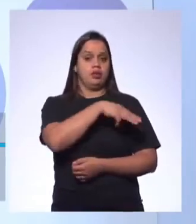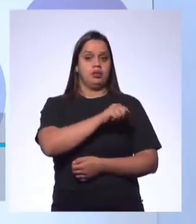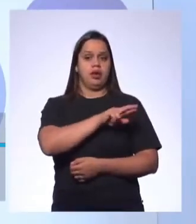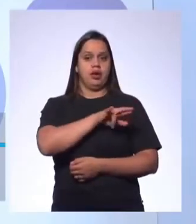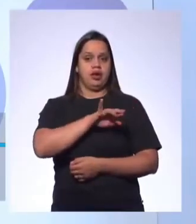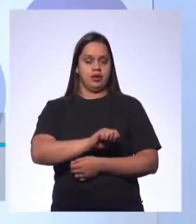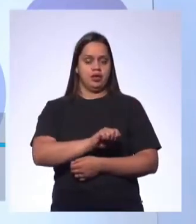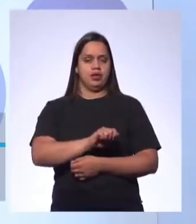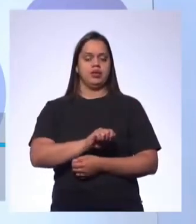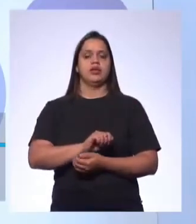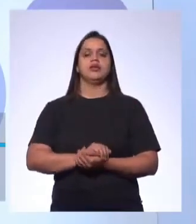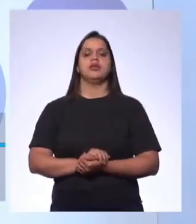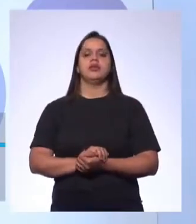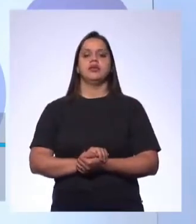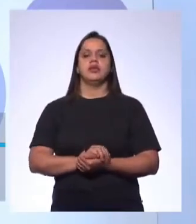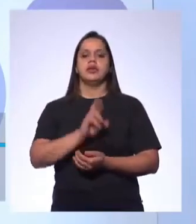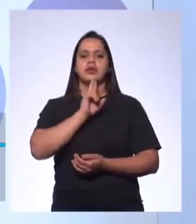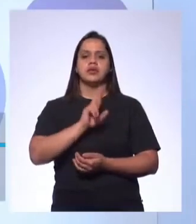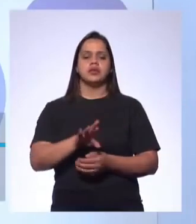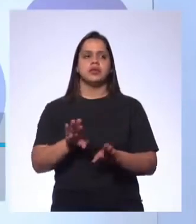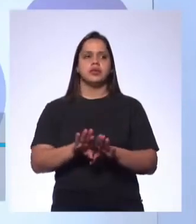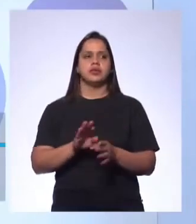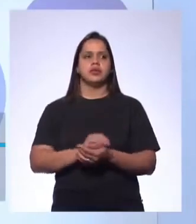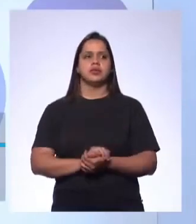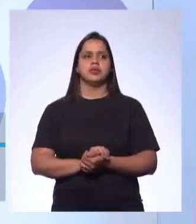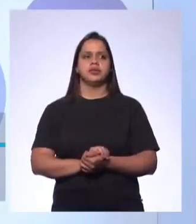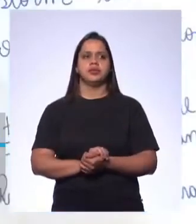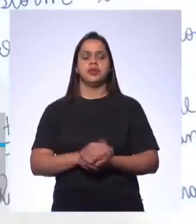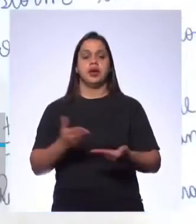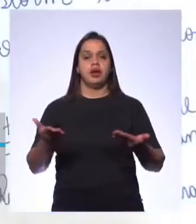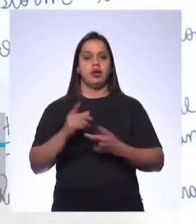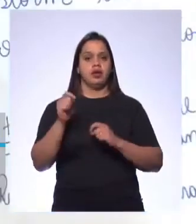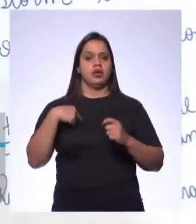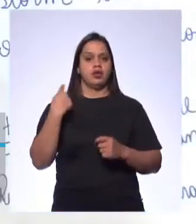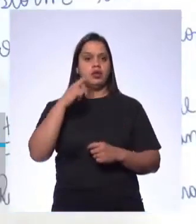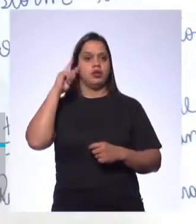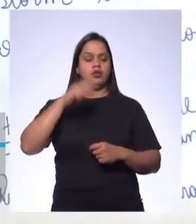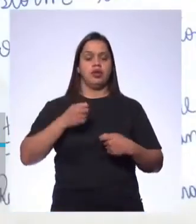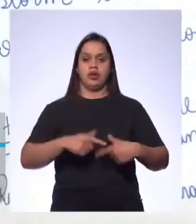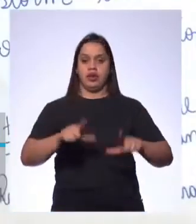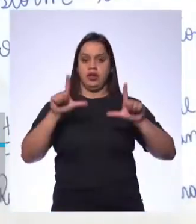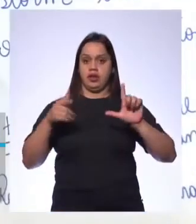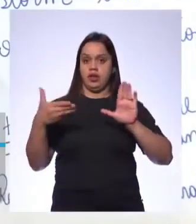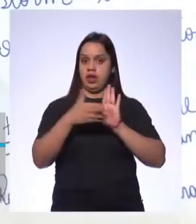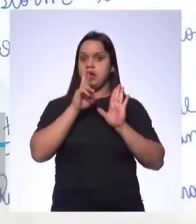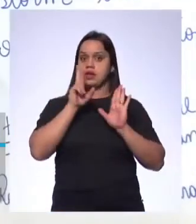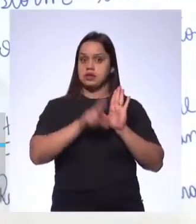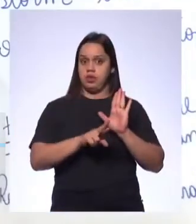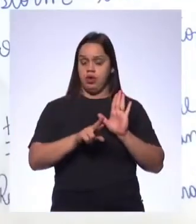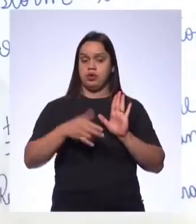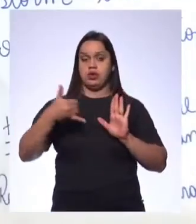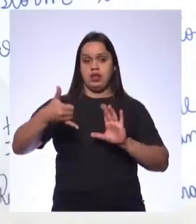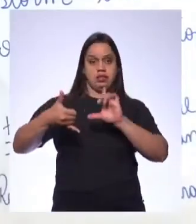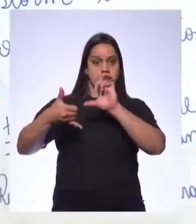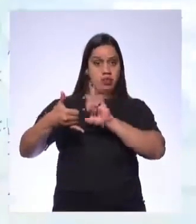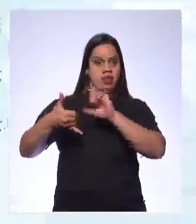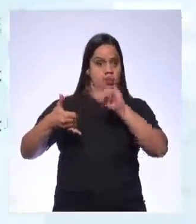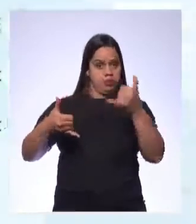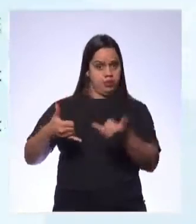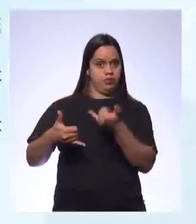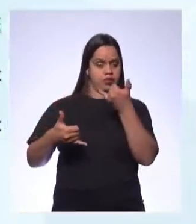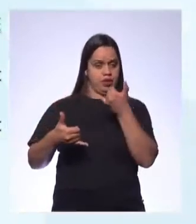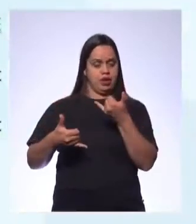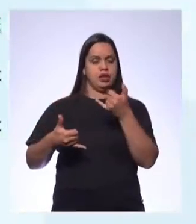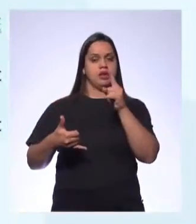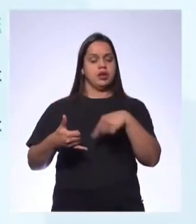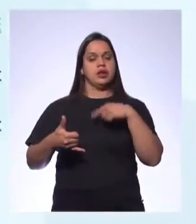a Climate, Community, Disasters, Avalanches e Hurricane. Então agora nós vamos ver as respostas. Você dá um print aí na tela, tá? E para você